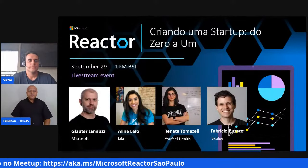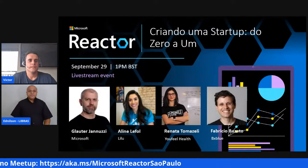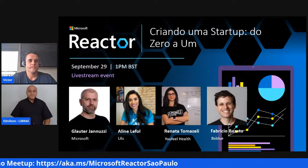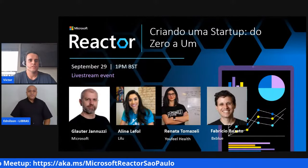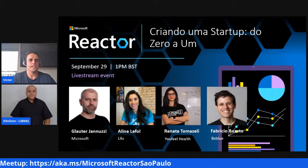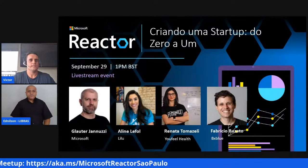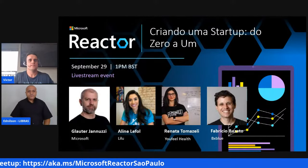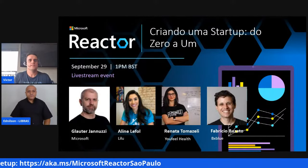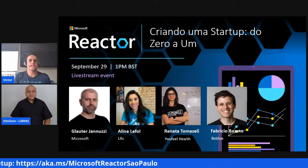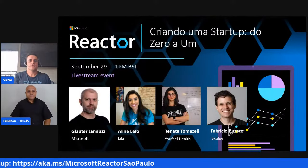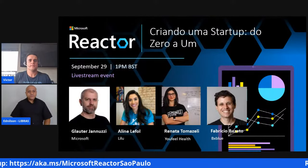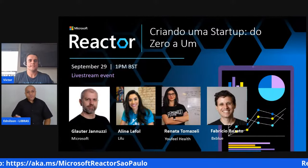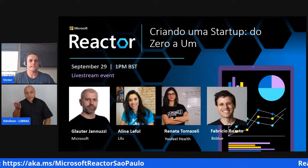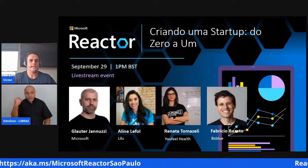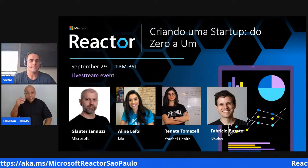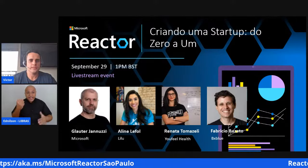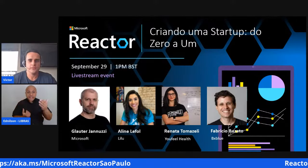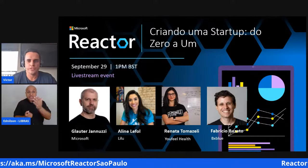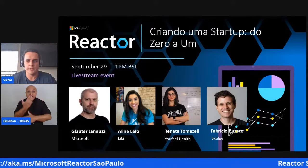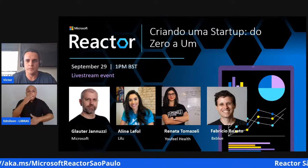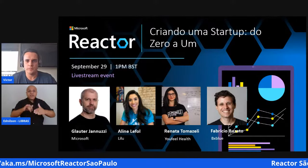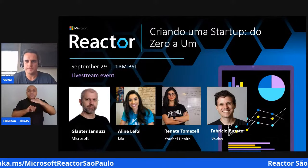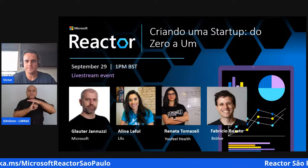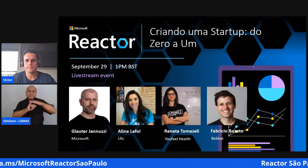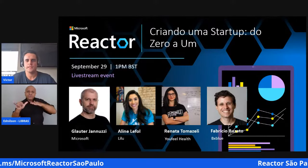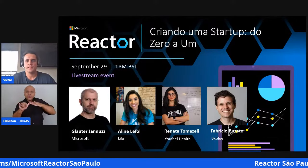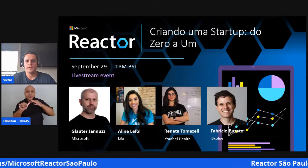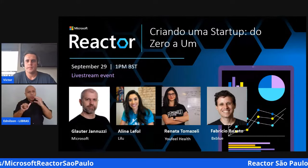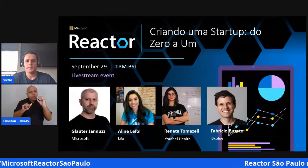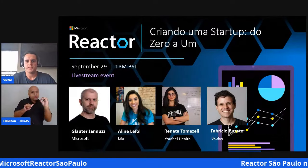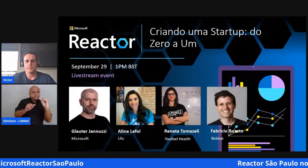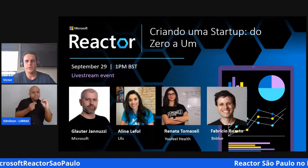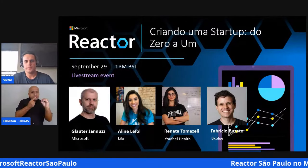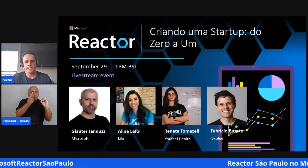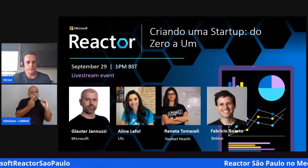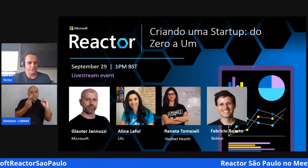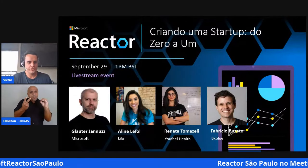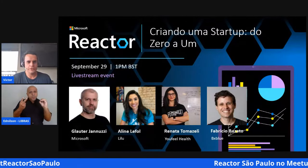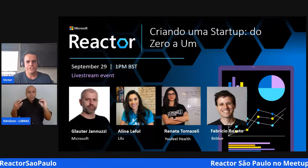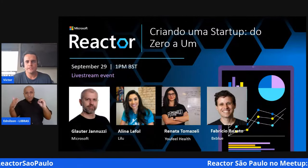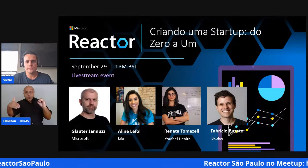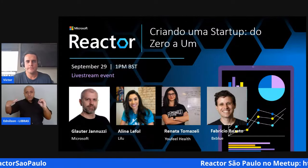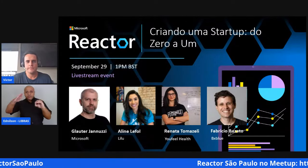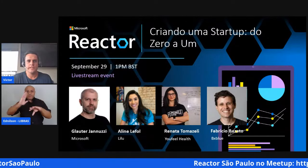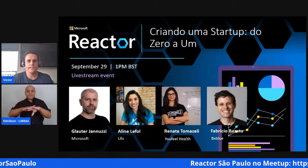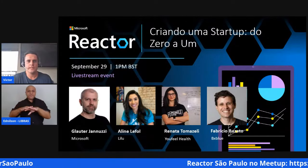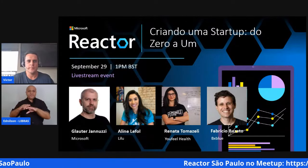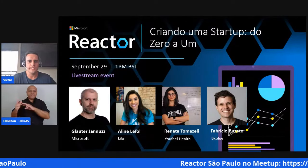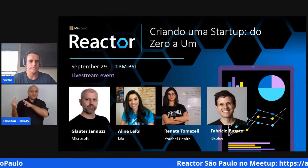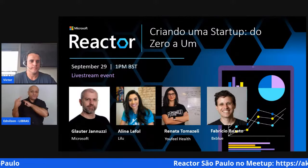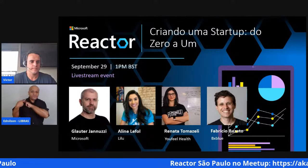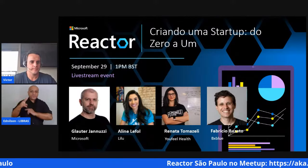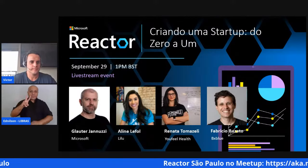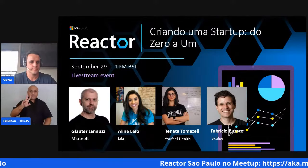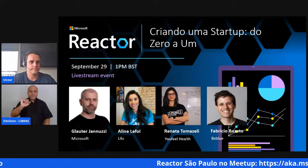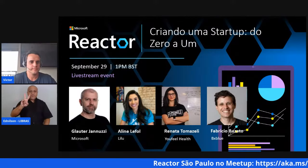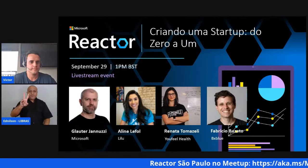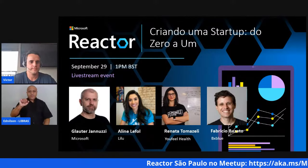Então, vamos lá. Criando uma startup do zero a um, passo a bola para a host de hoje, Viviane Ribeiro.